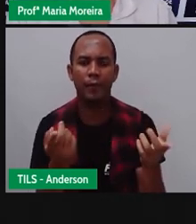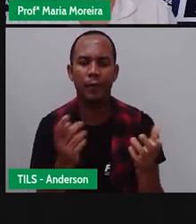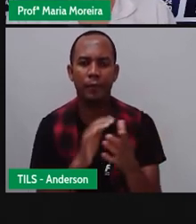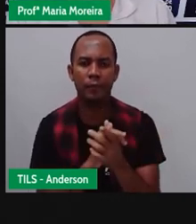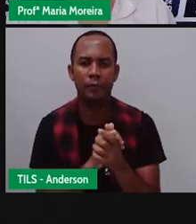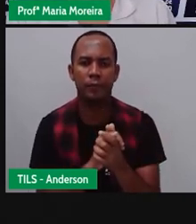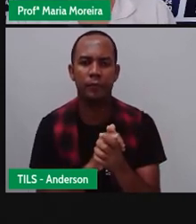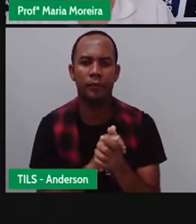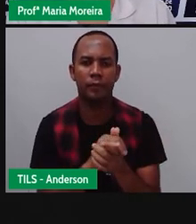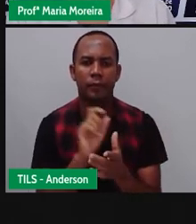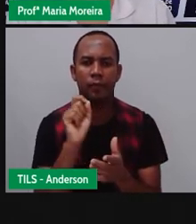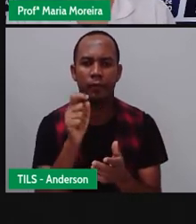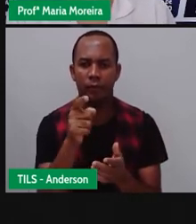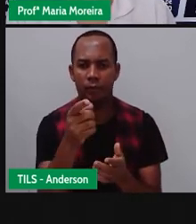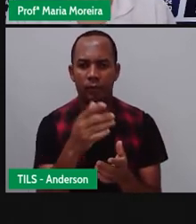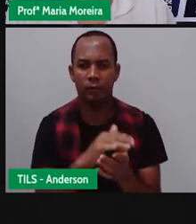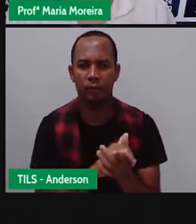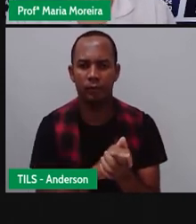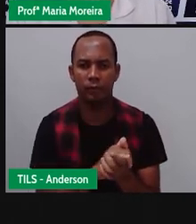Aqui.